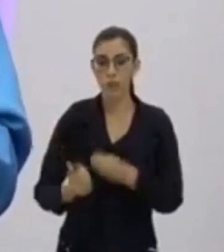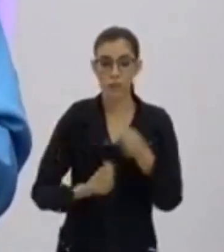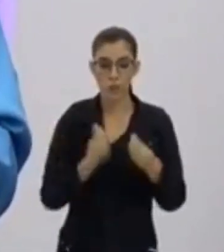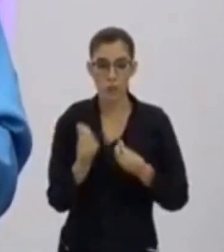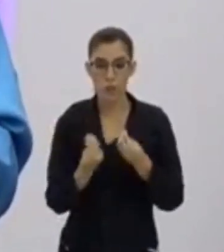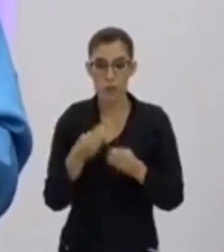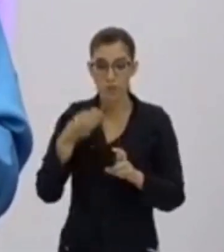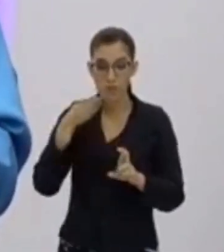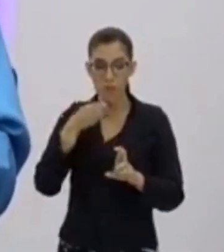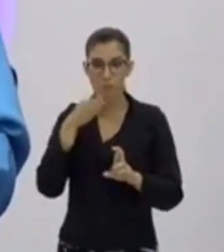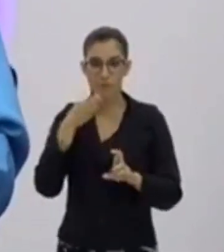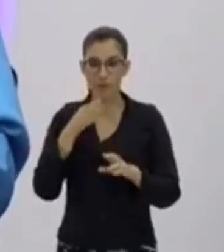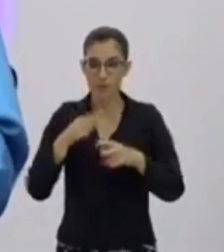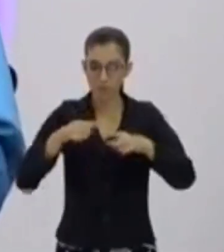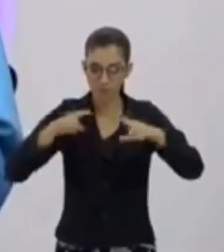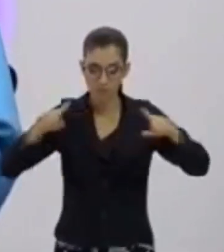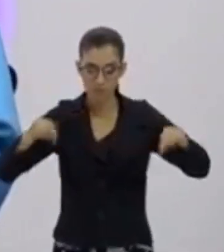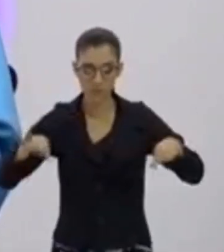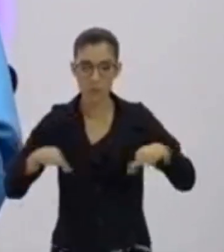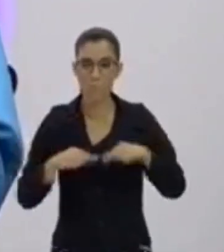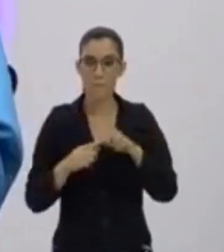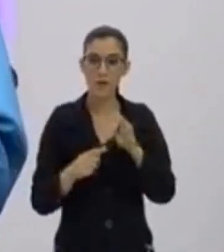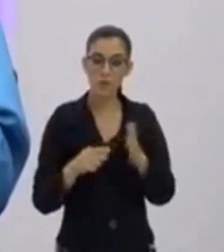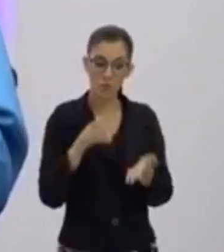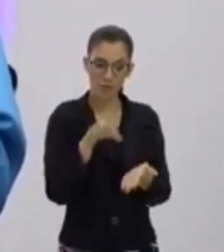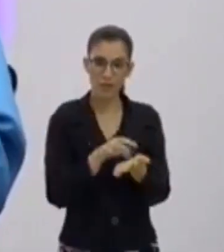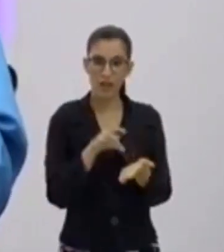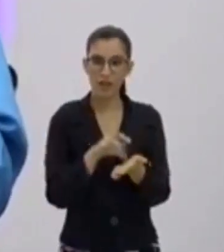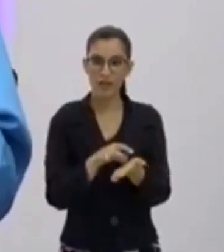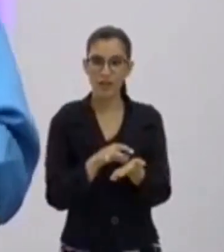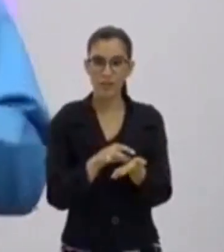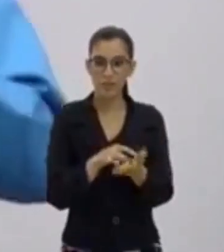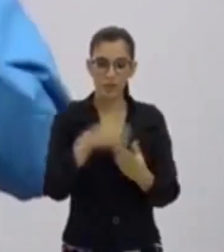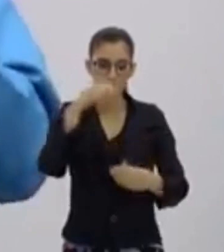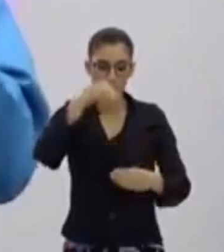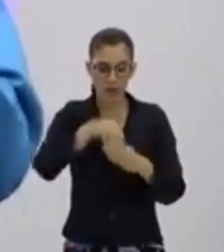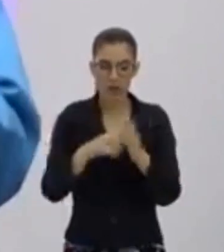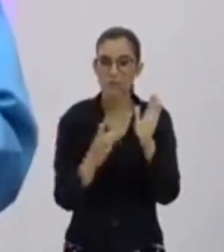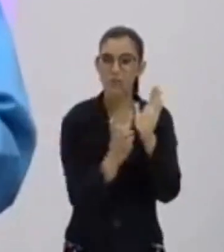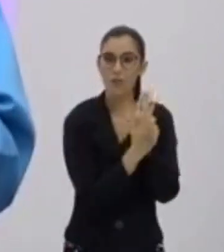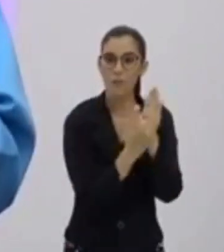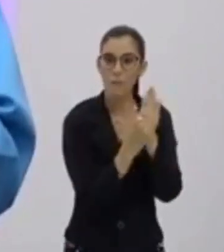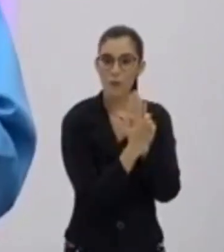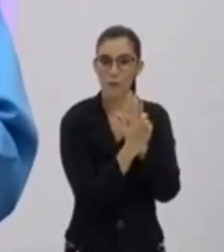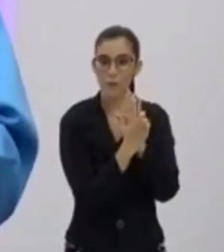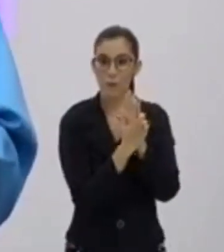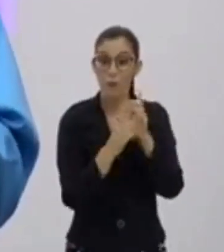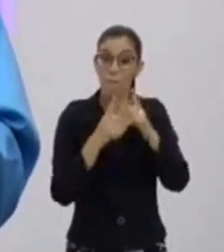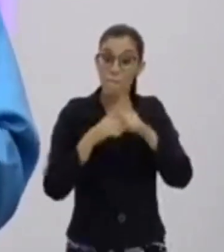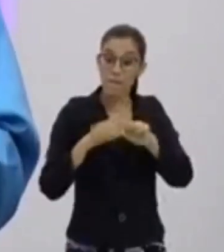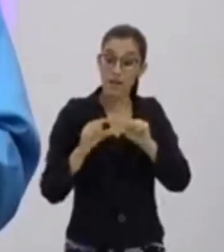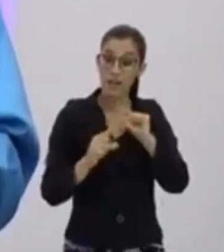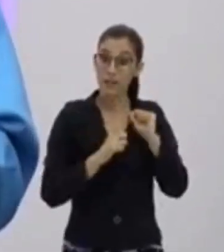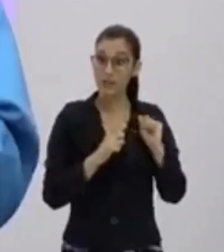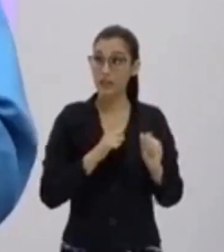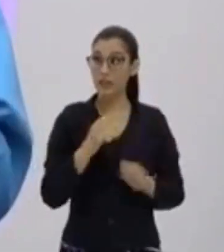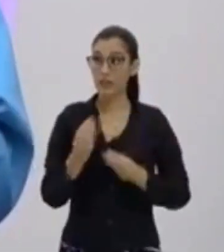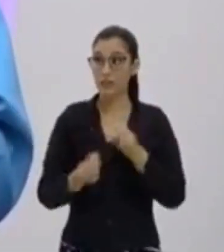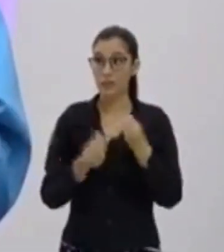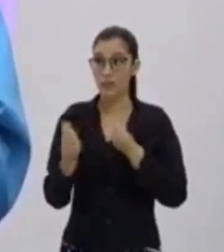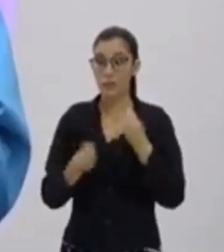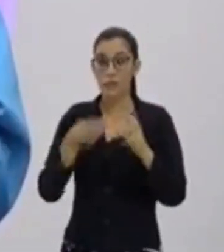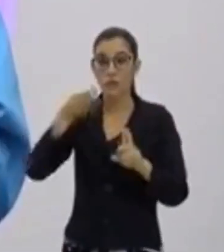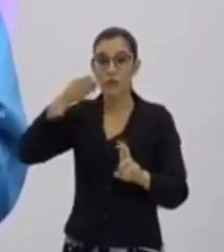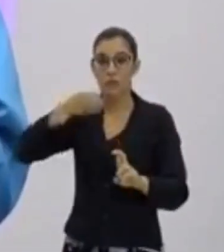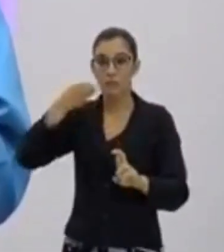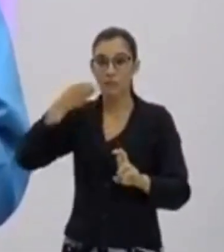Visto que a folha de papel é medida em centímetros. Mas tem como você representar a sua sala de aula. Como é